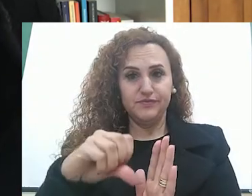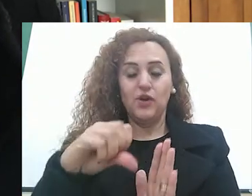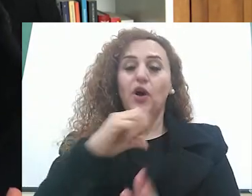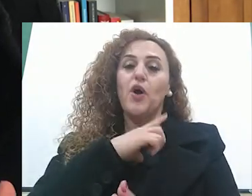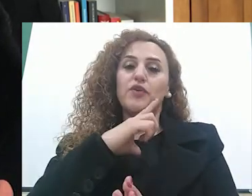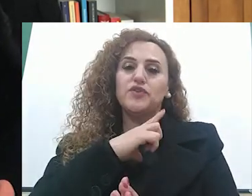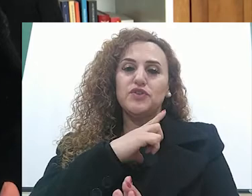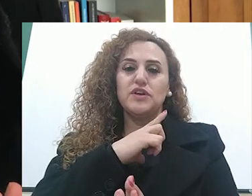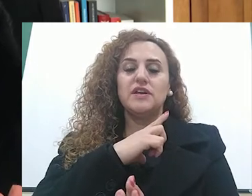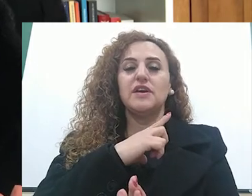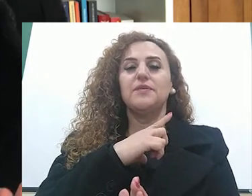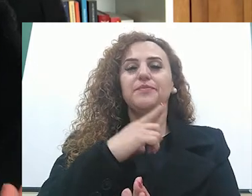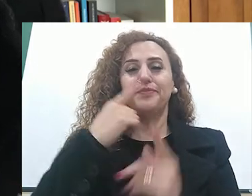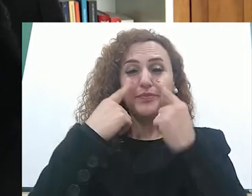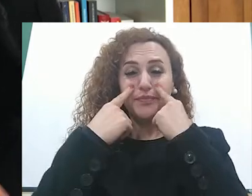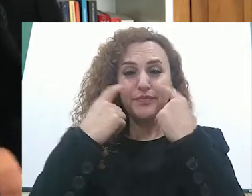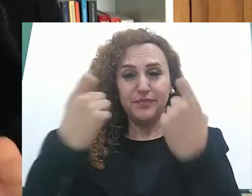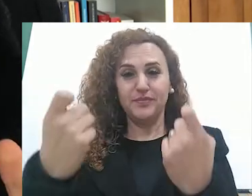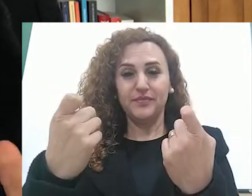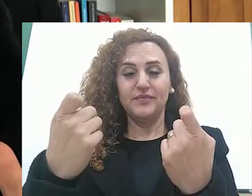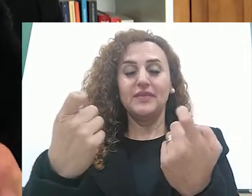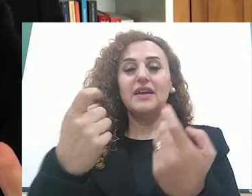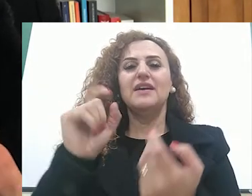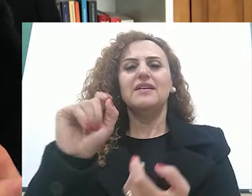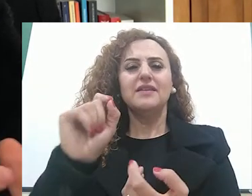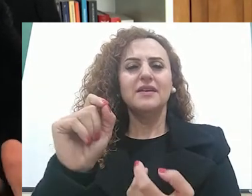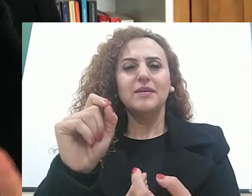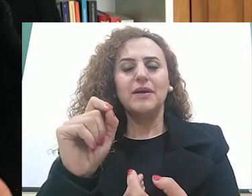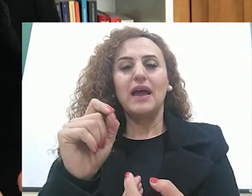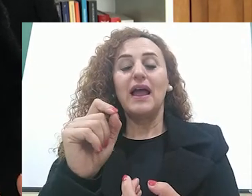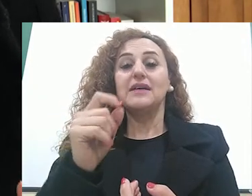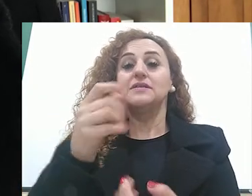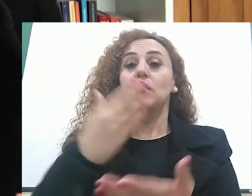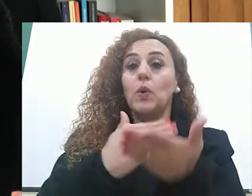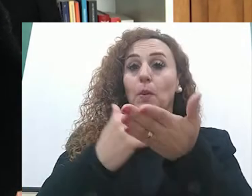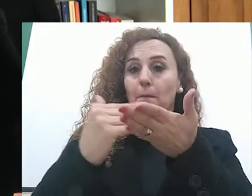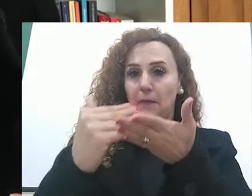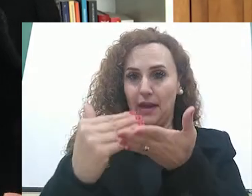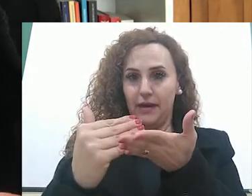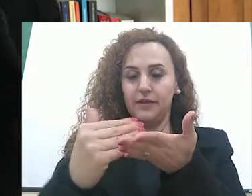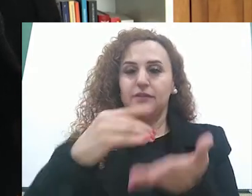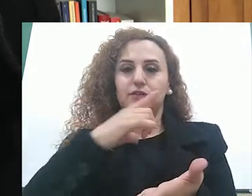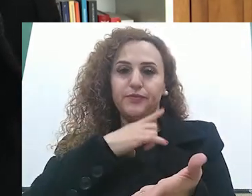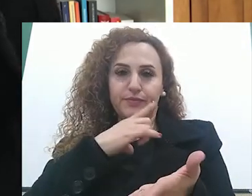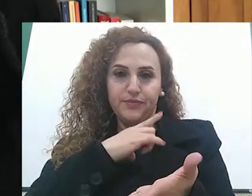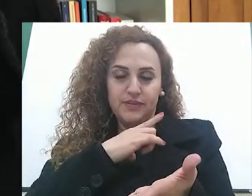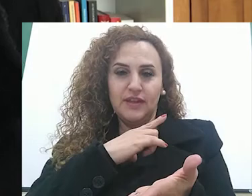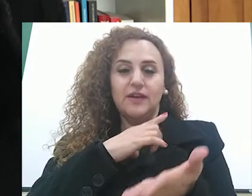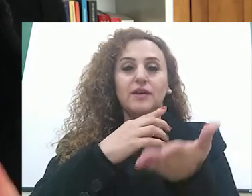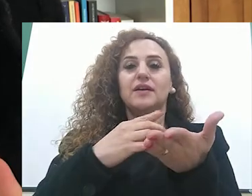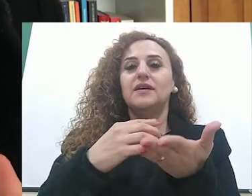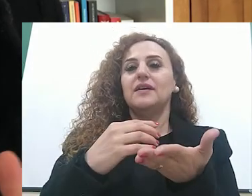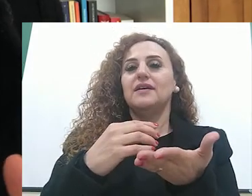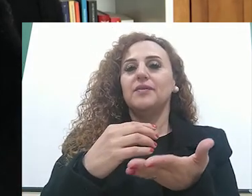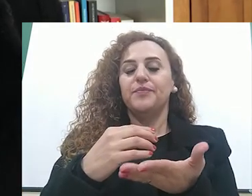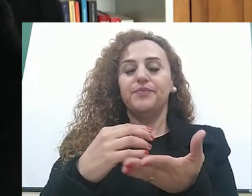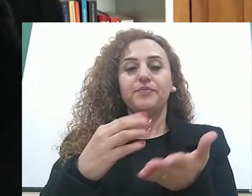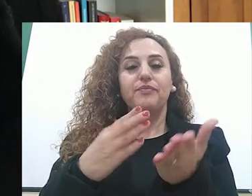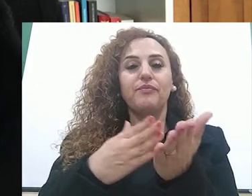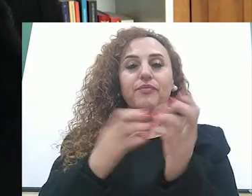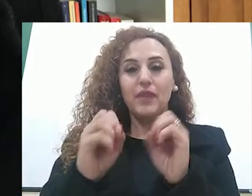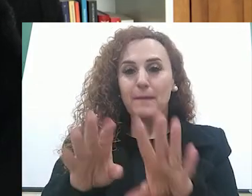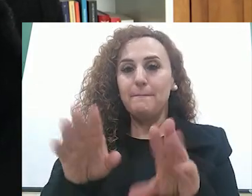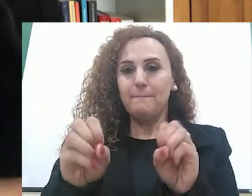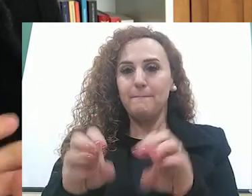processo bastante interessante. As mulheres elas começam a ter um acesso mais amplo à educação e vão ser